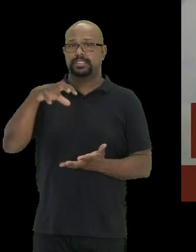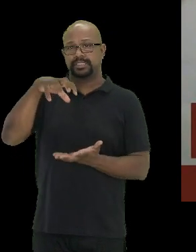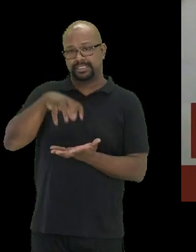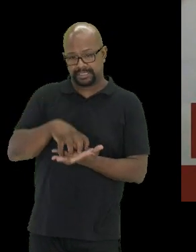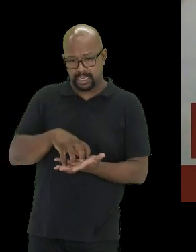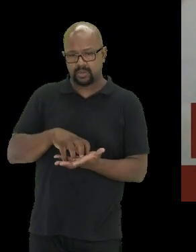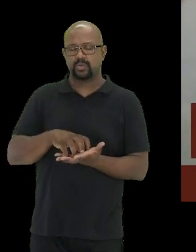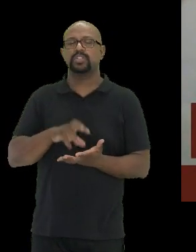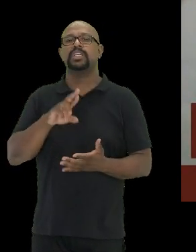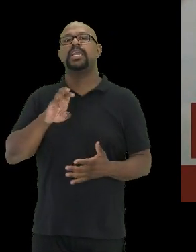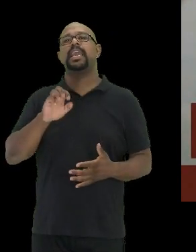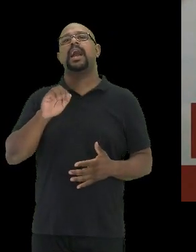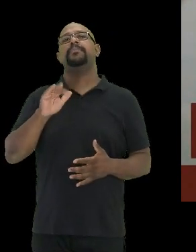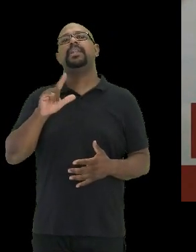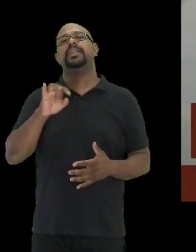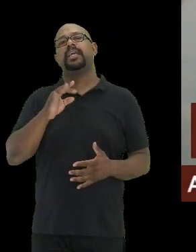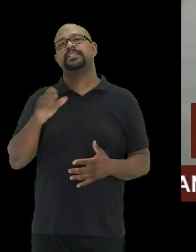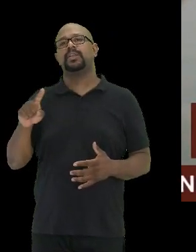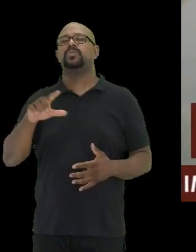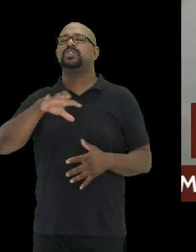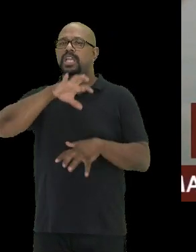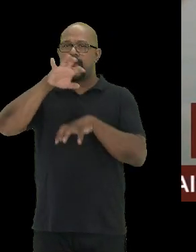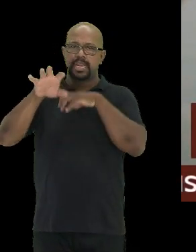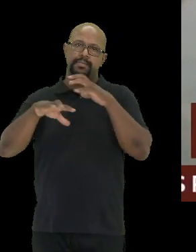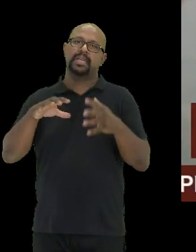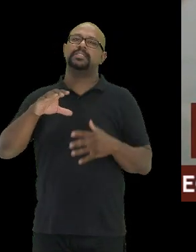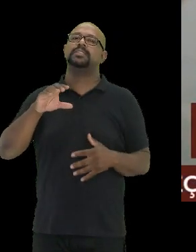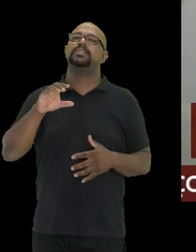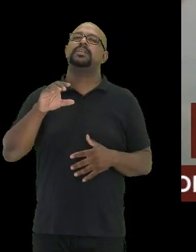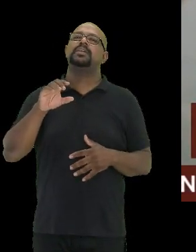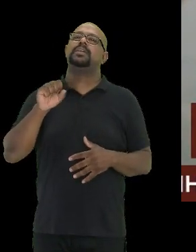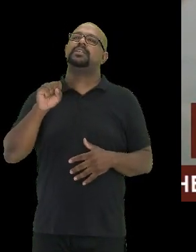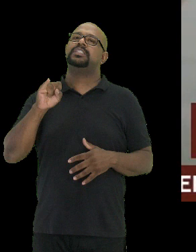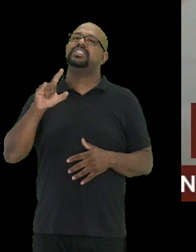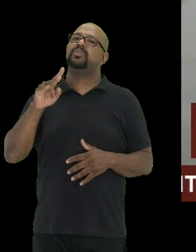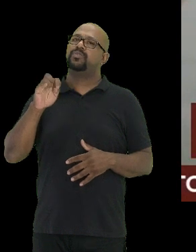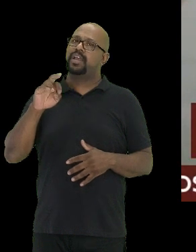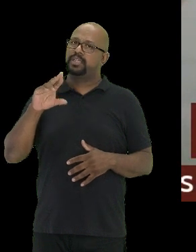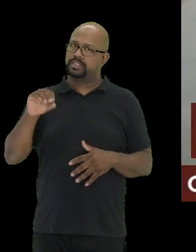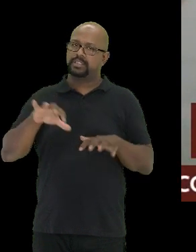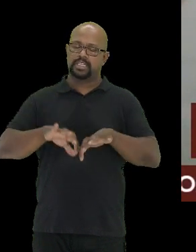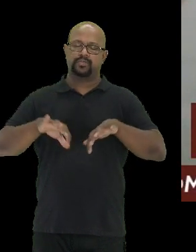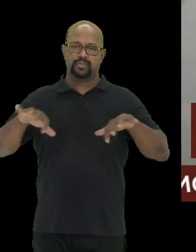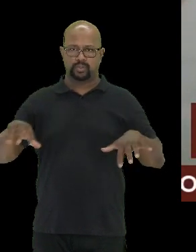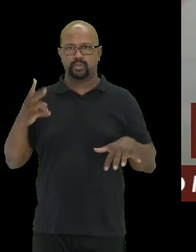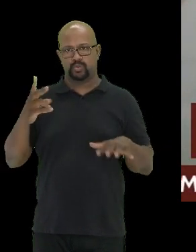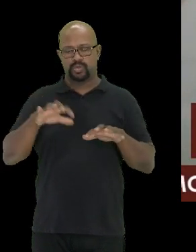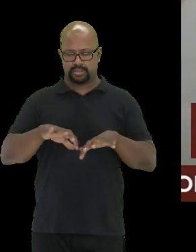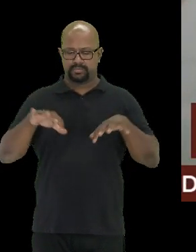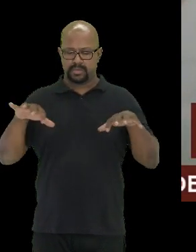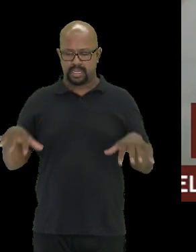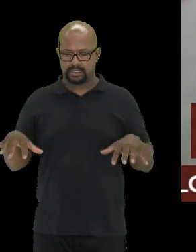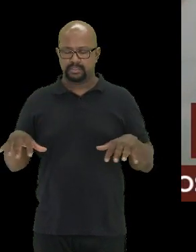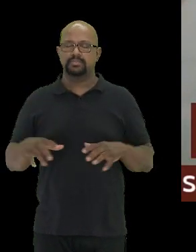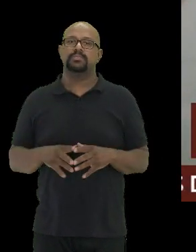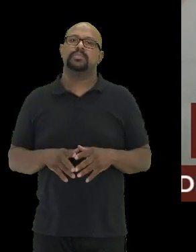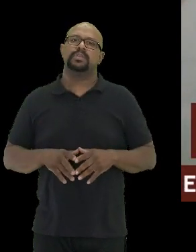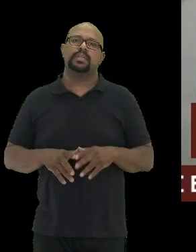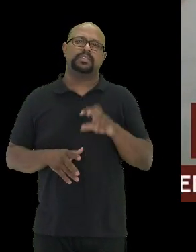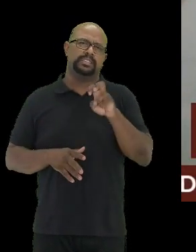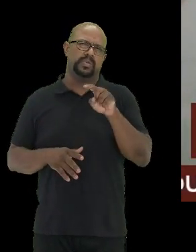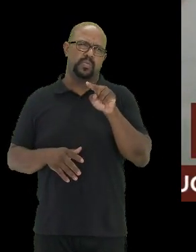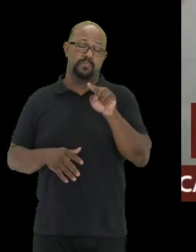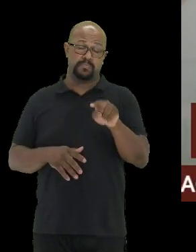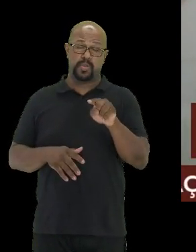reabilitação de animais silvestres, e este centro ele é dividido em duas partes. São cerca de 5 mil